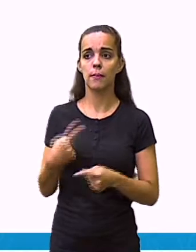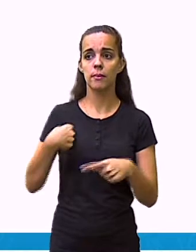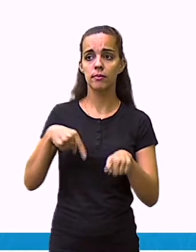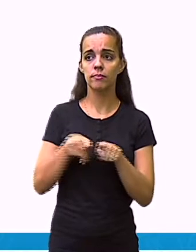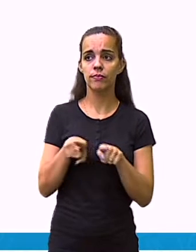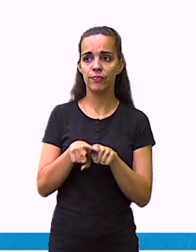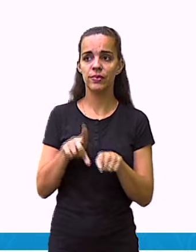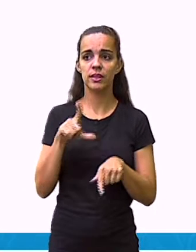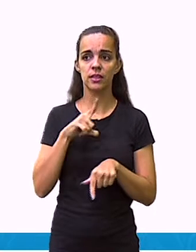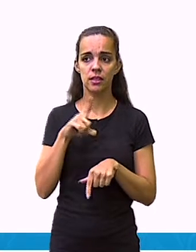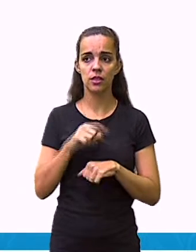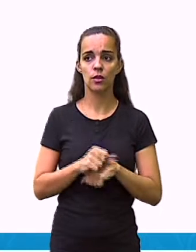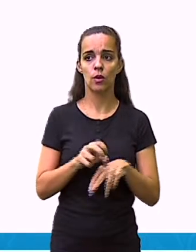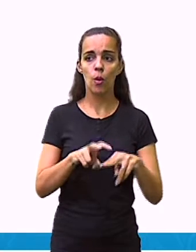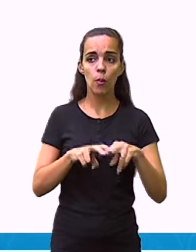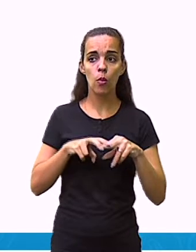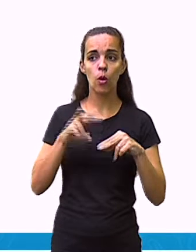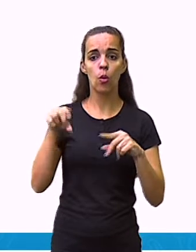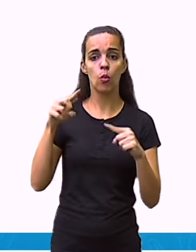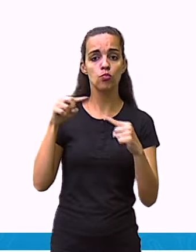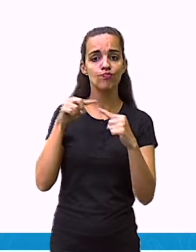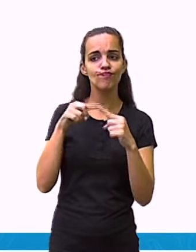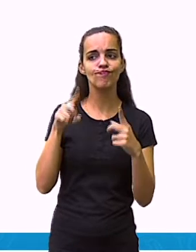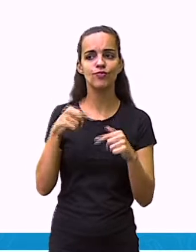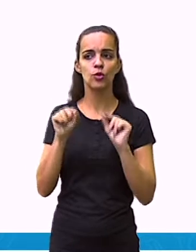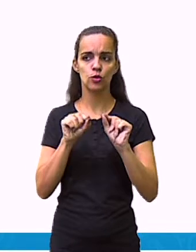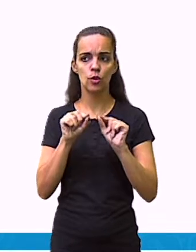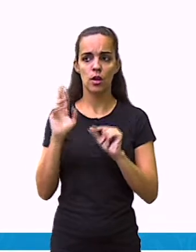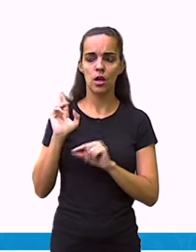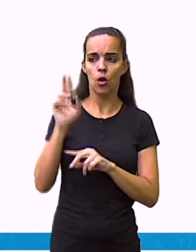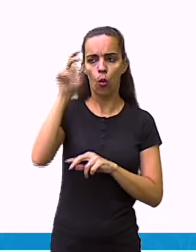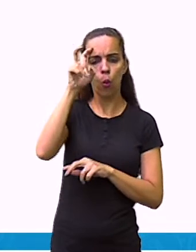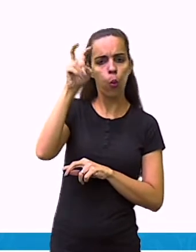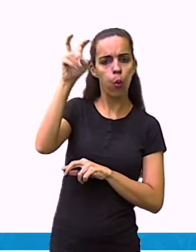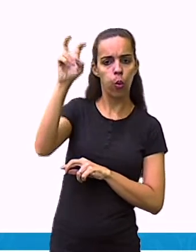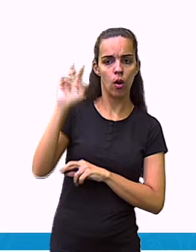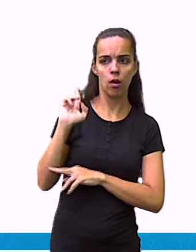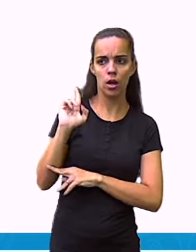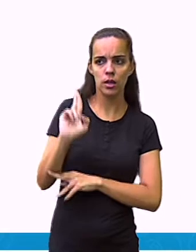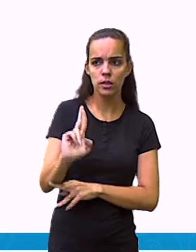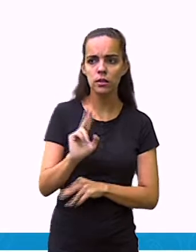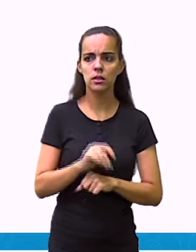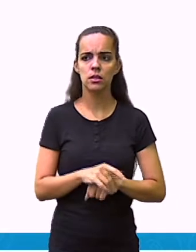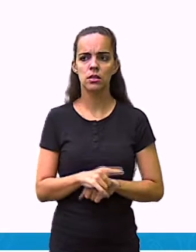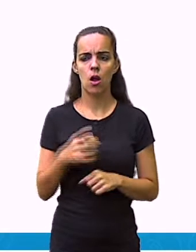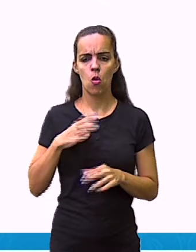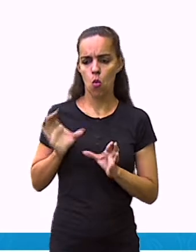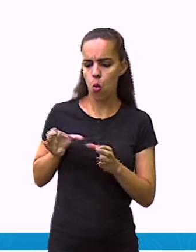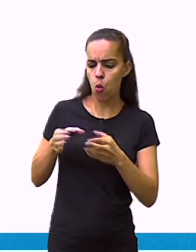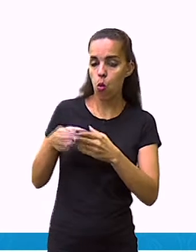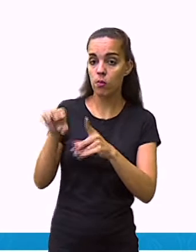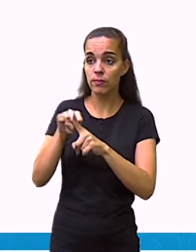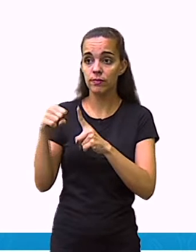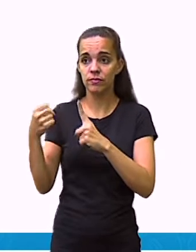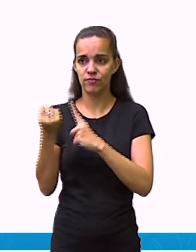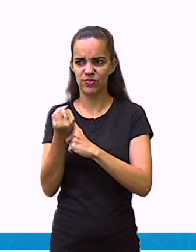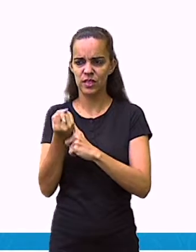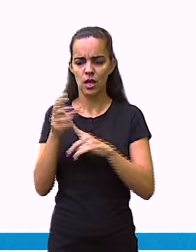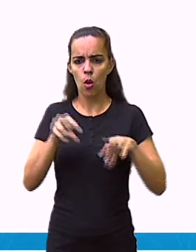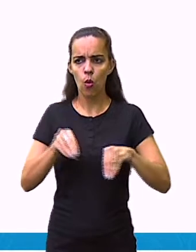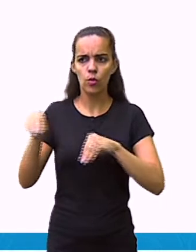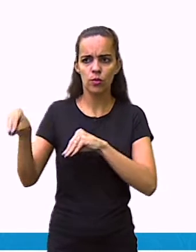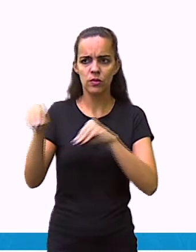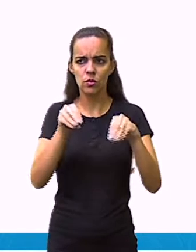existe o motivo cultural e religioso, no caso de grupos sociais que migram